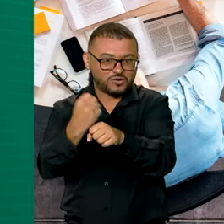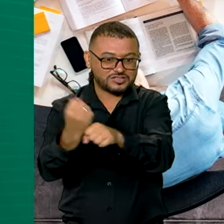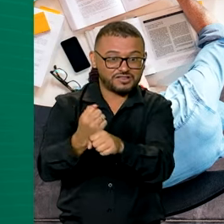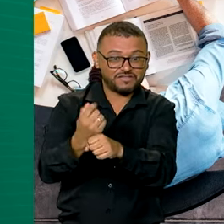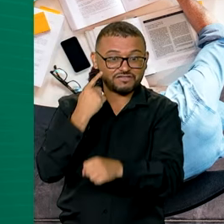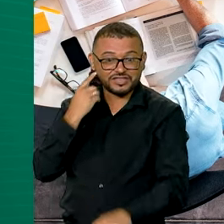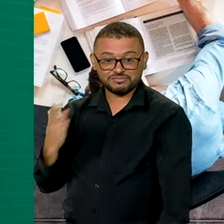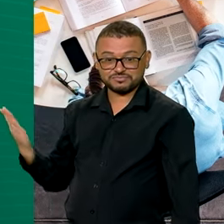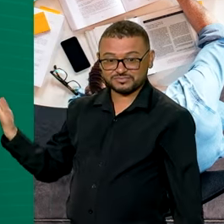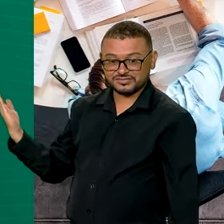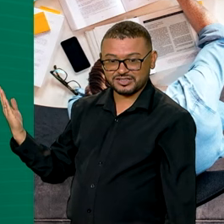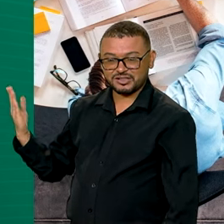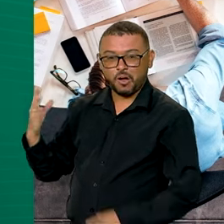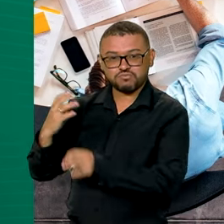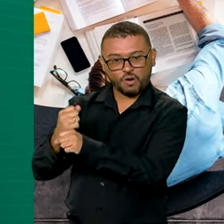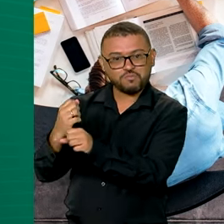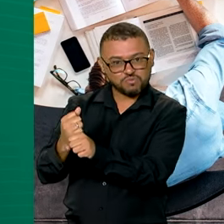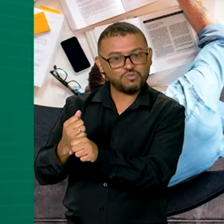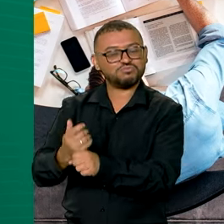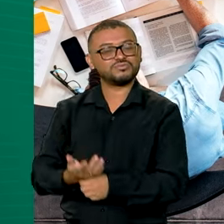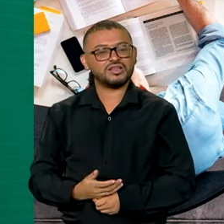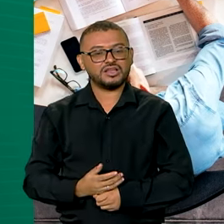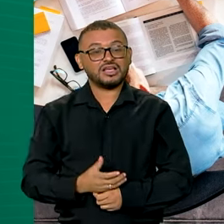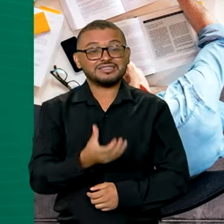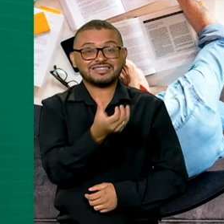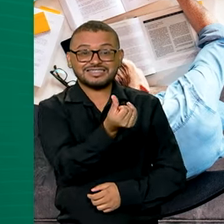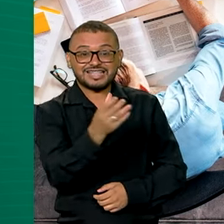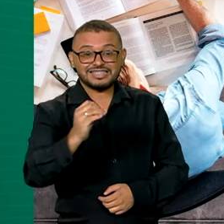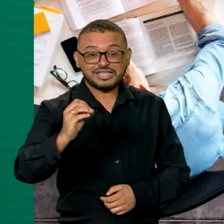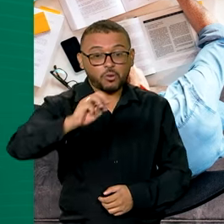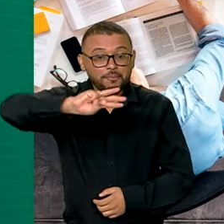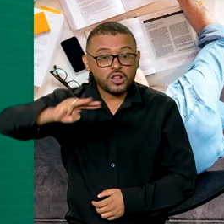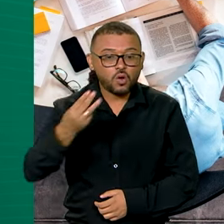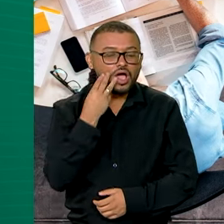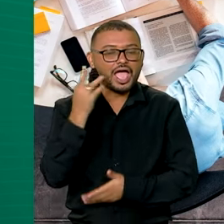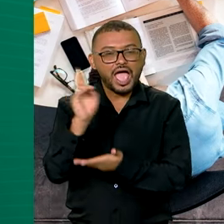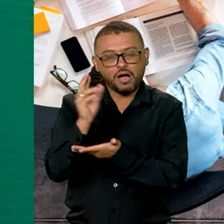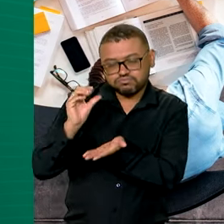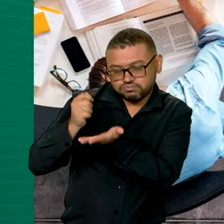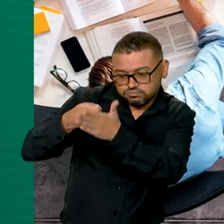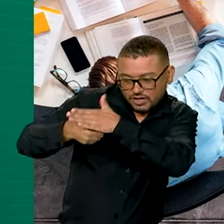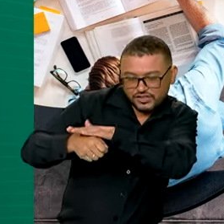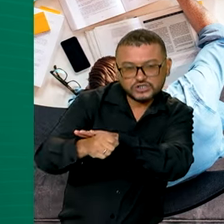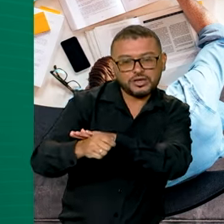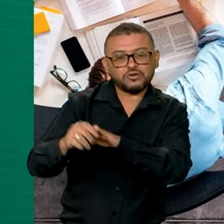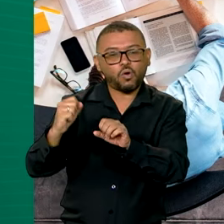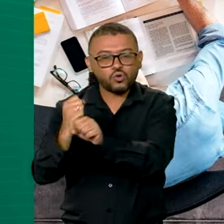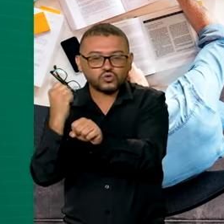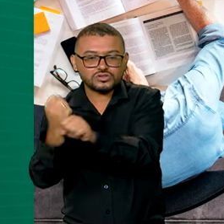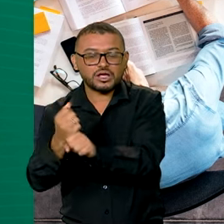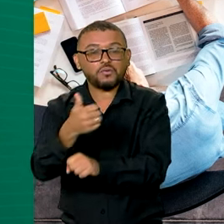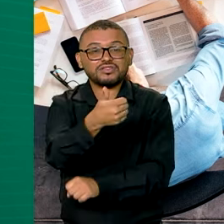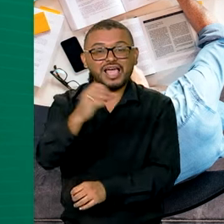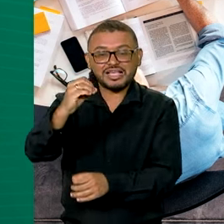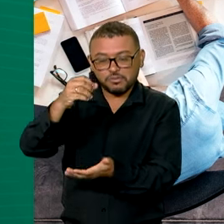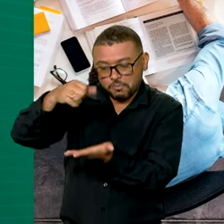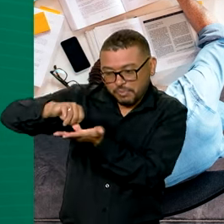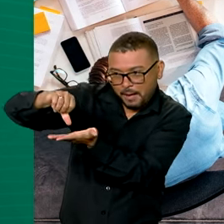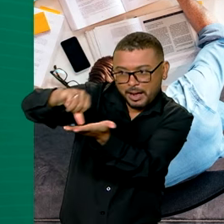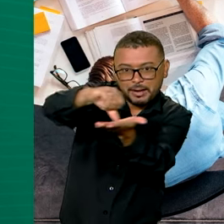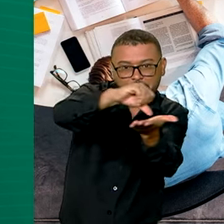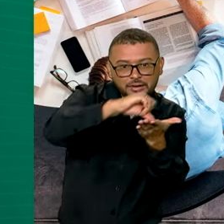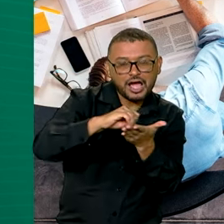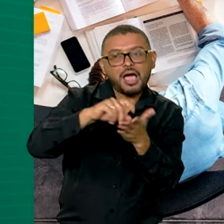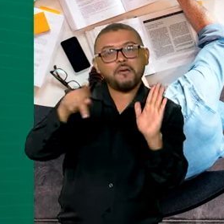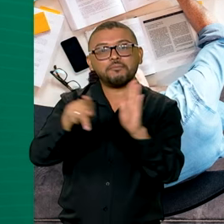338 obras. 600 milhões de reais serão investidos na construção de 10 novos campi nas